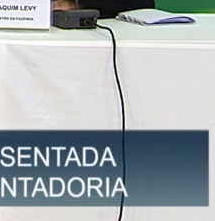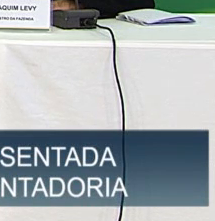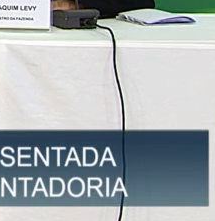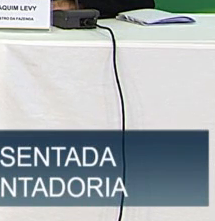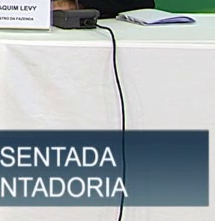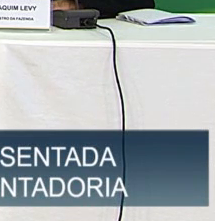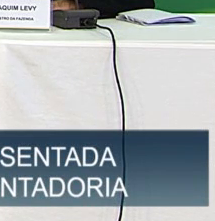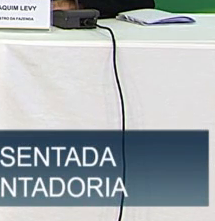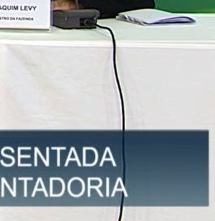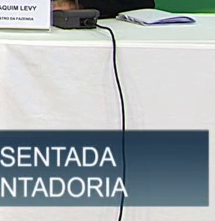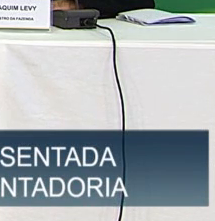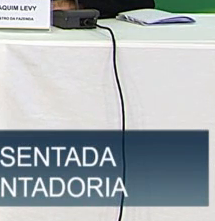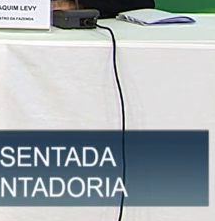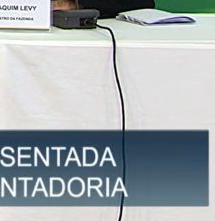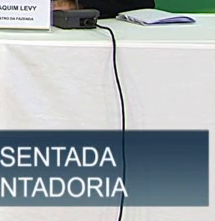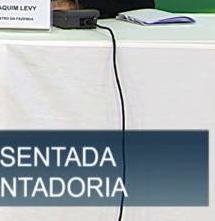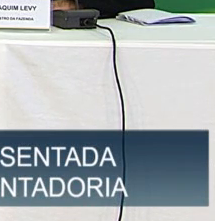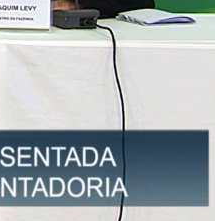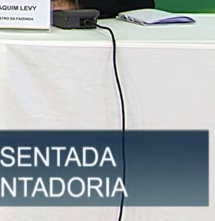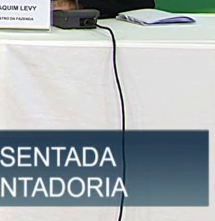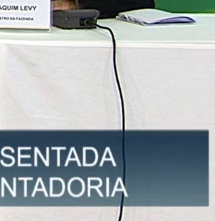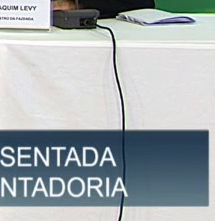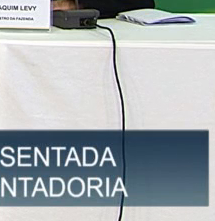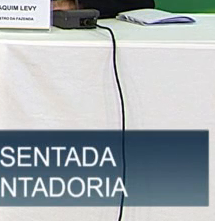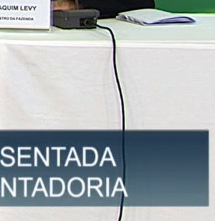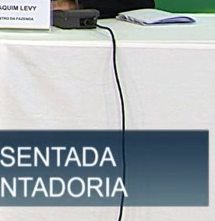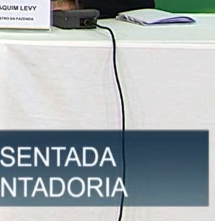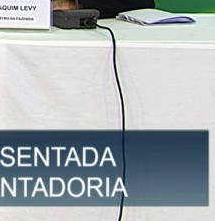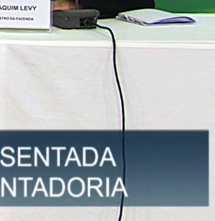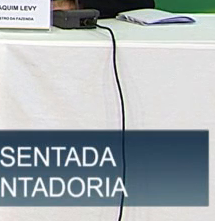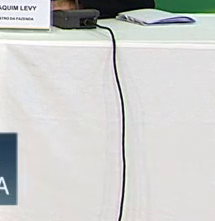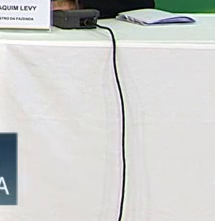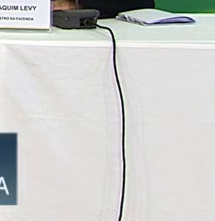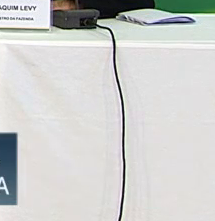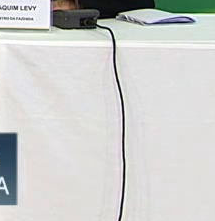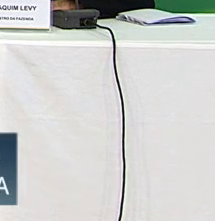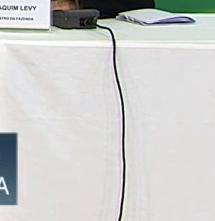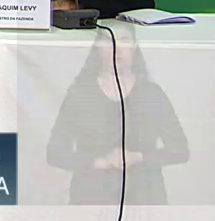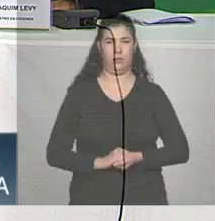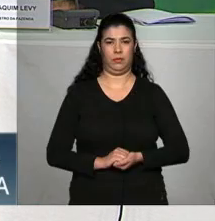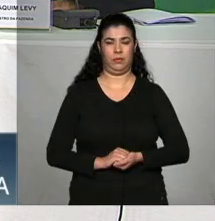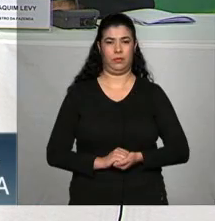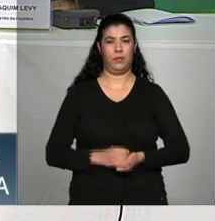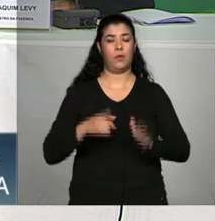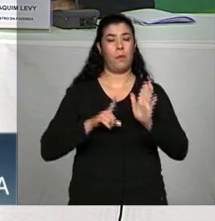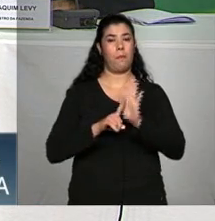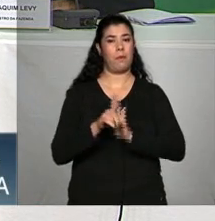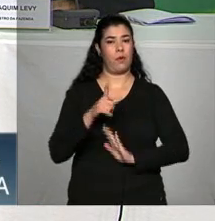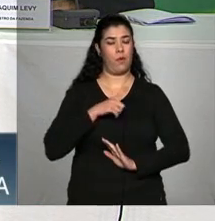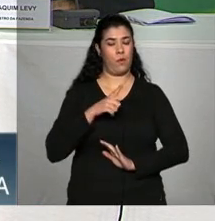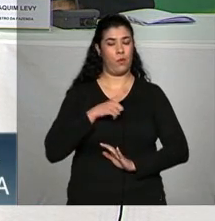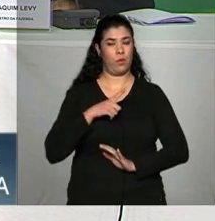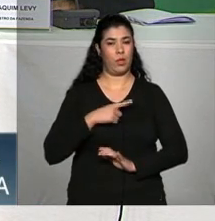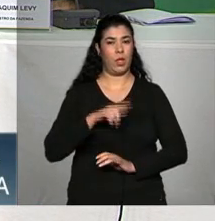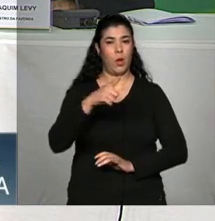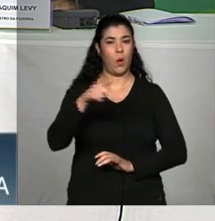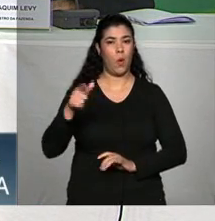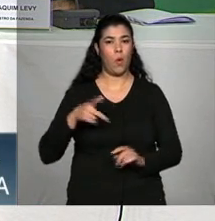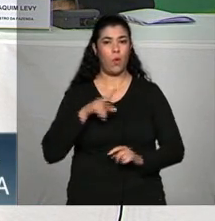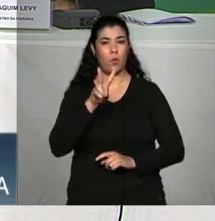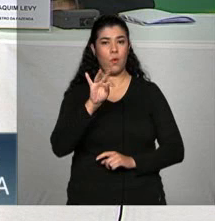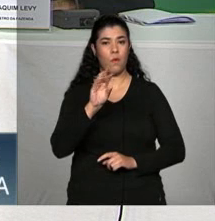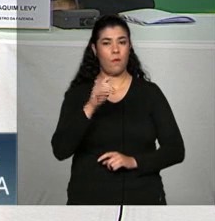a mp664 além desse veto ao dispositivo fixo 8595 eu queria saber se o senhor pode explicar esses outros